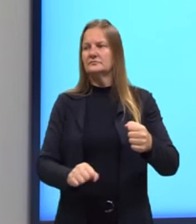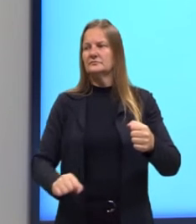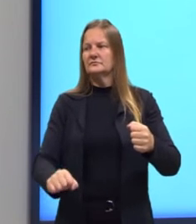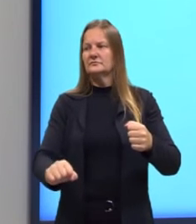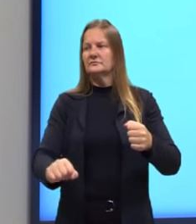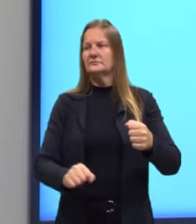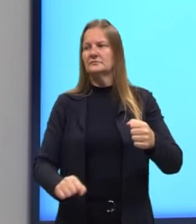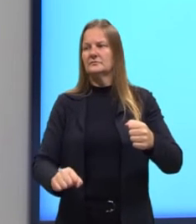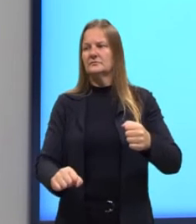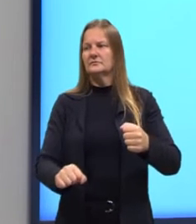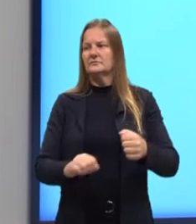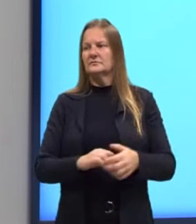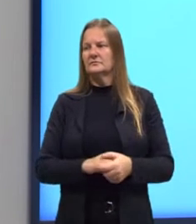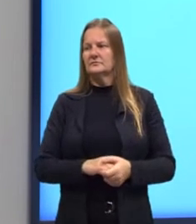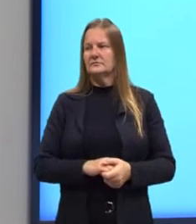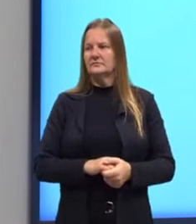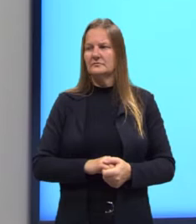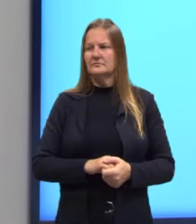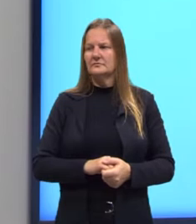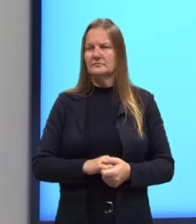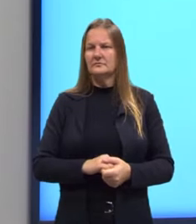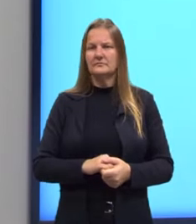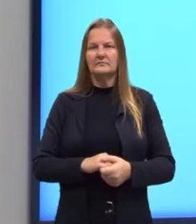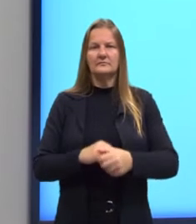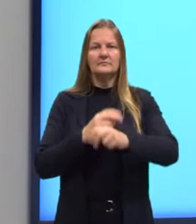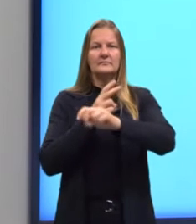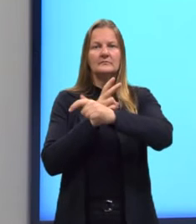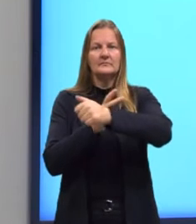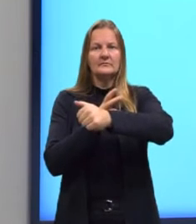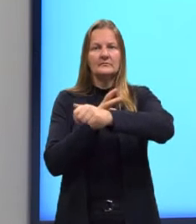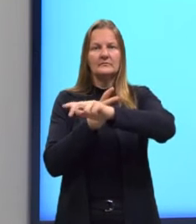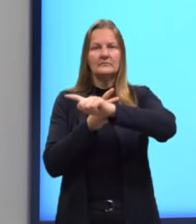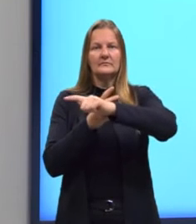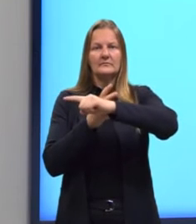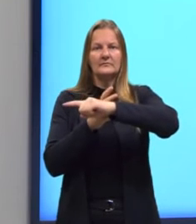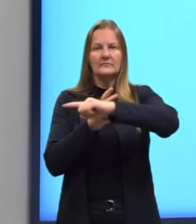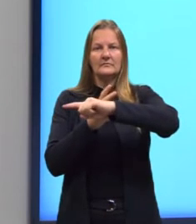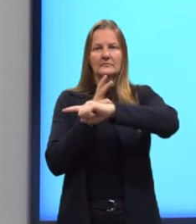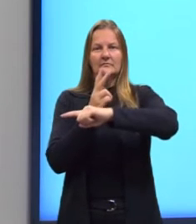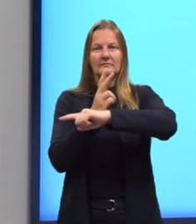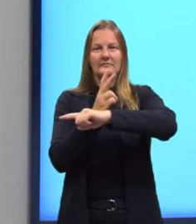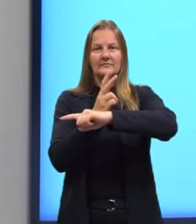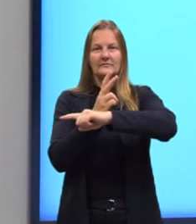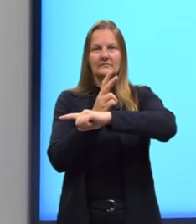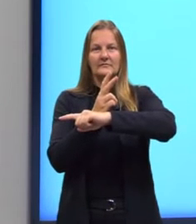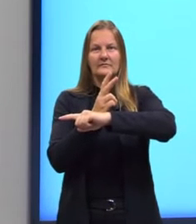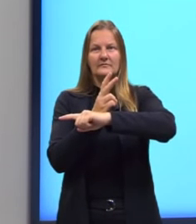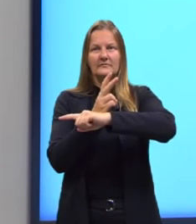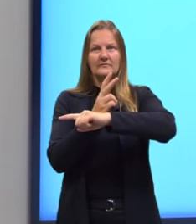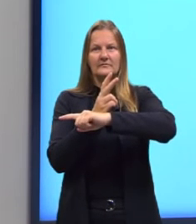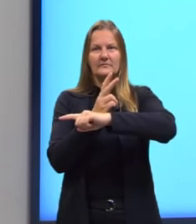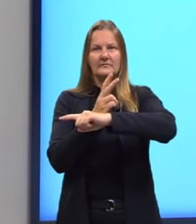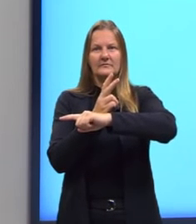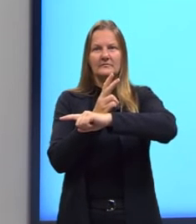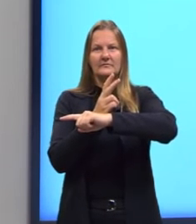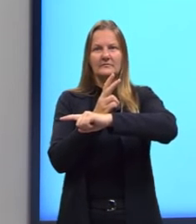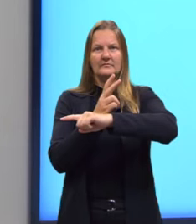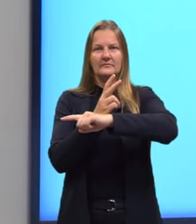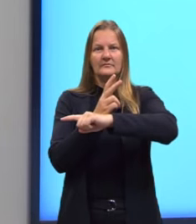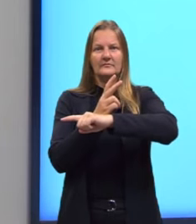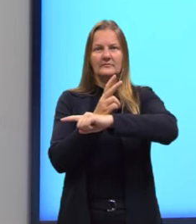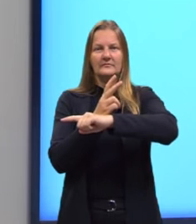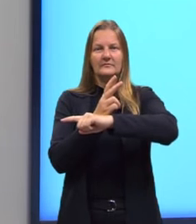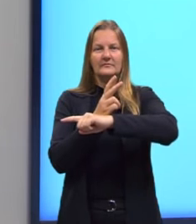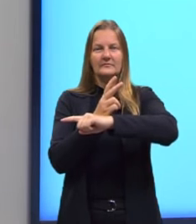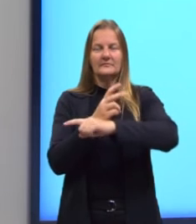a sequência que foi dada no enunciado. Então, o termo que nós buscamos, né? Seria caixa de